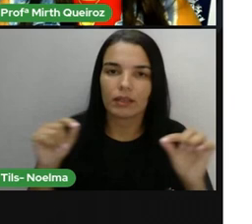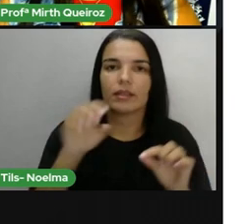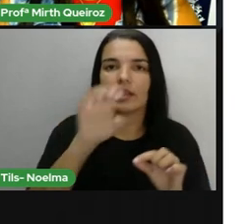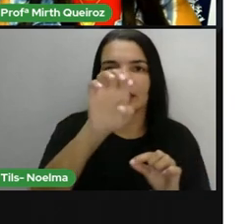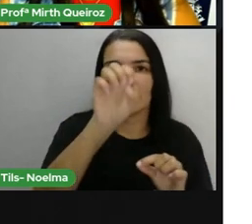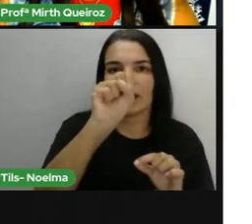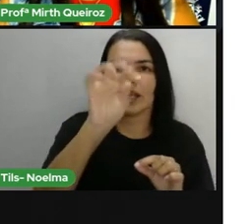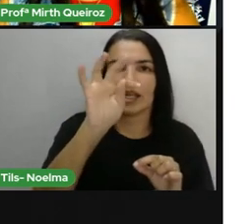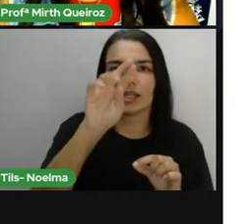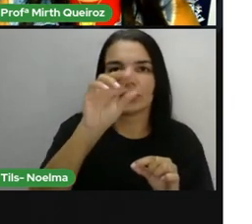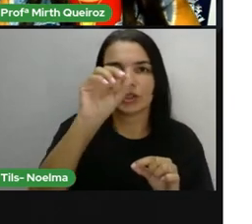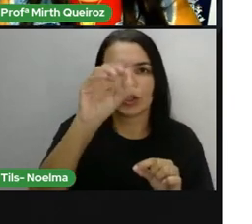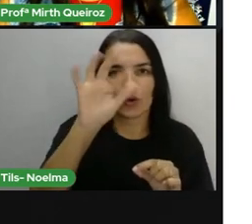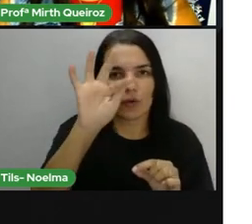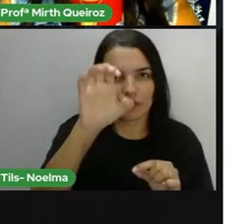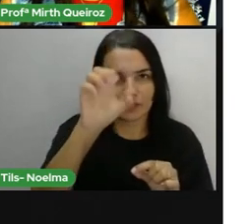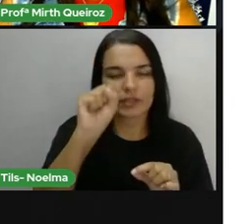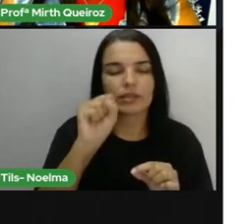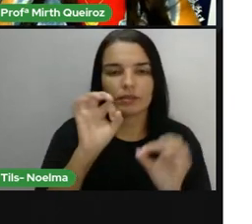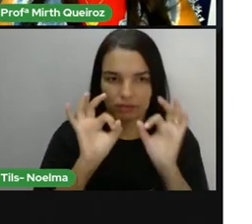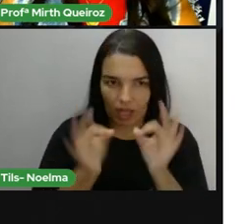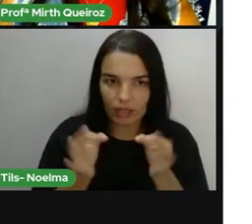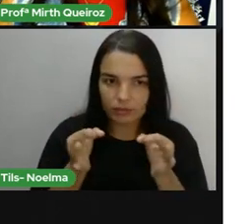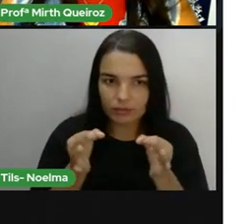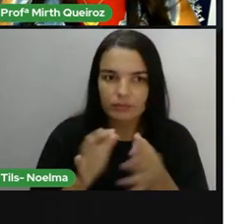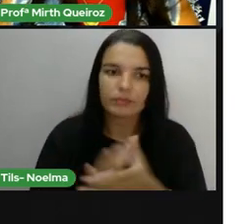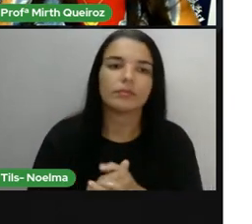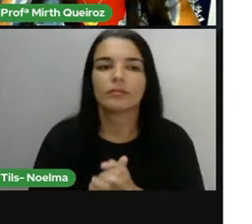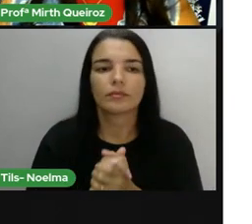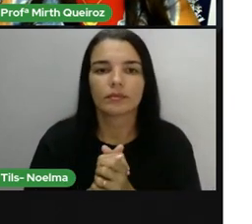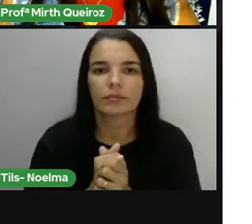estrofe. Parágrafo, não. Ele não tem parágrafo.